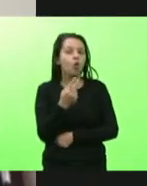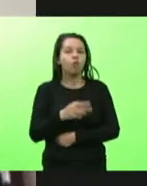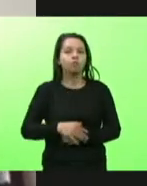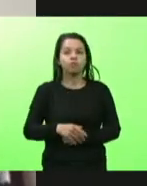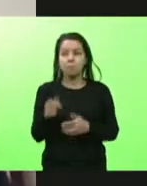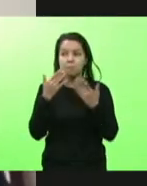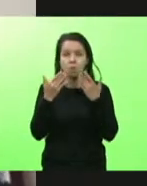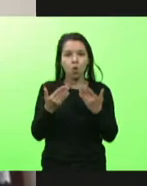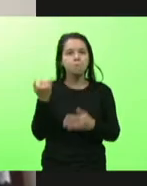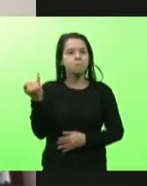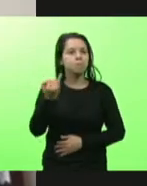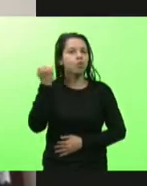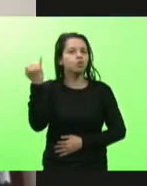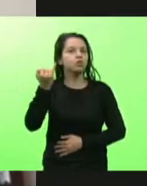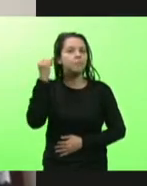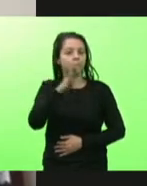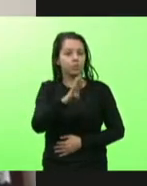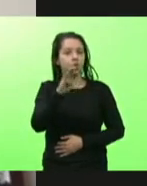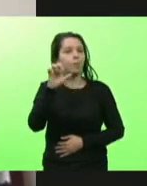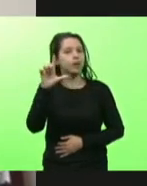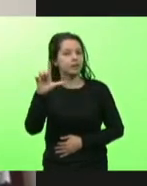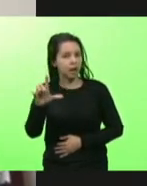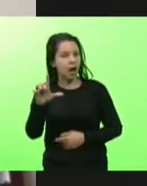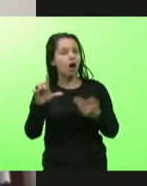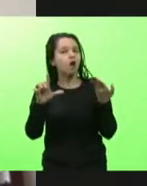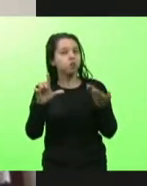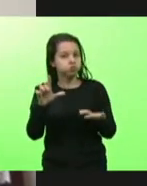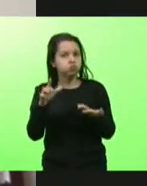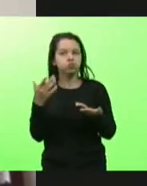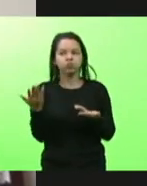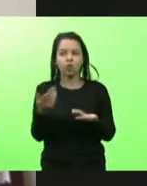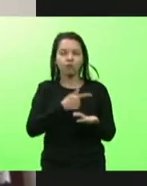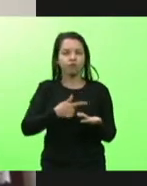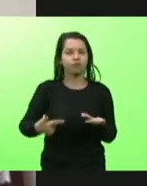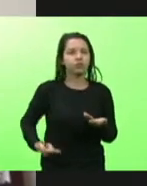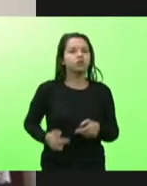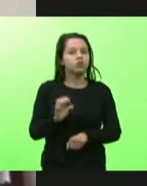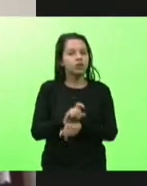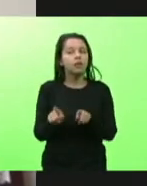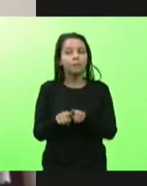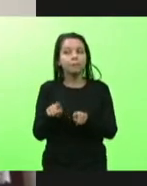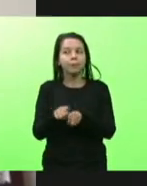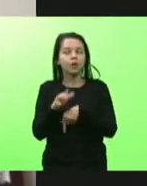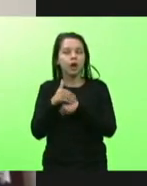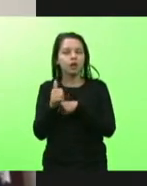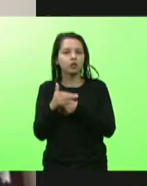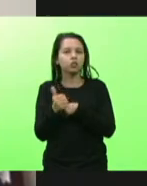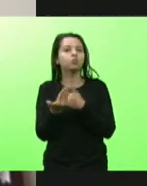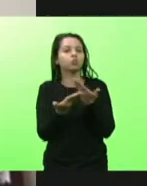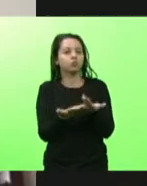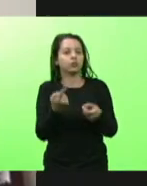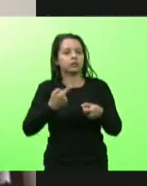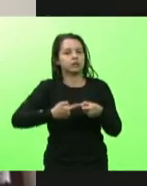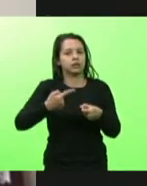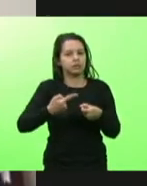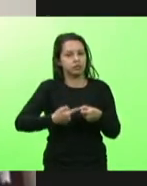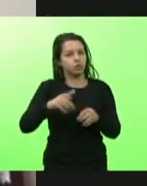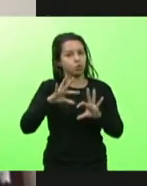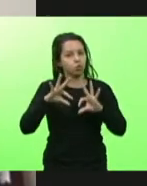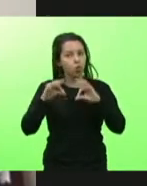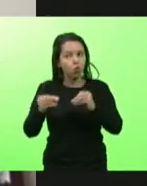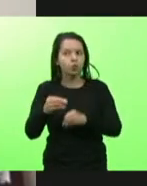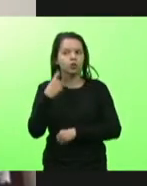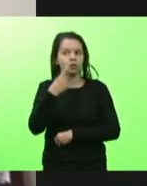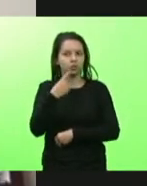importância de Blumenau para o governo do estado e o carinho que ela tem com a nossa cidade. Todos os deputados tiveram